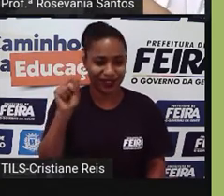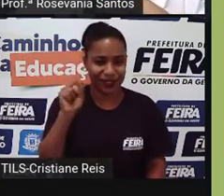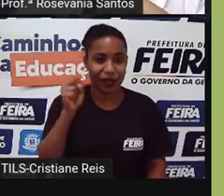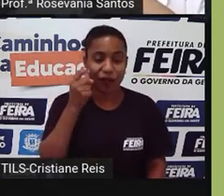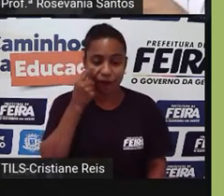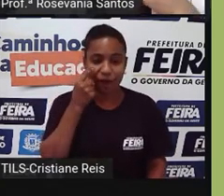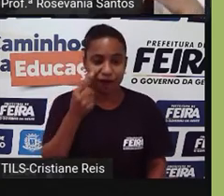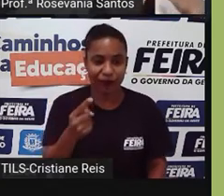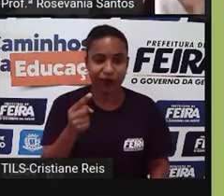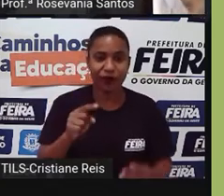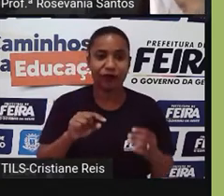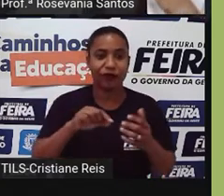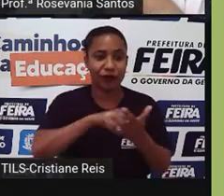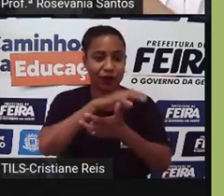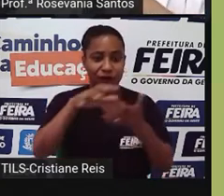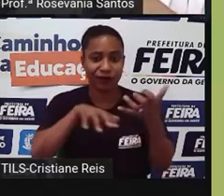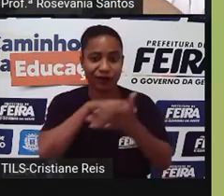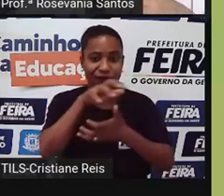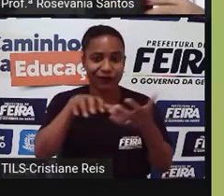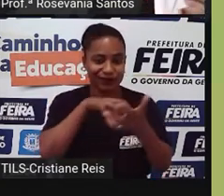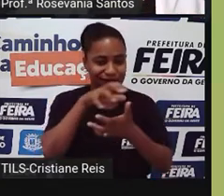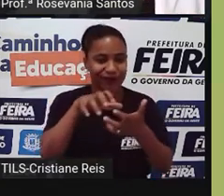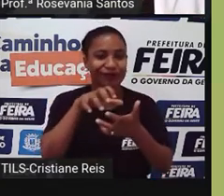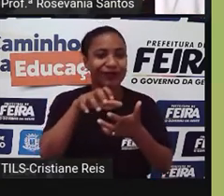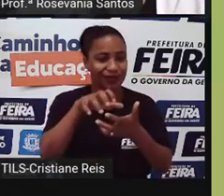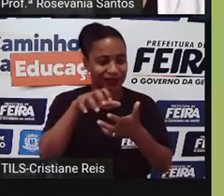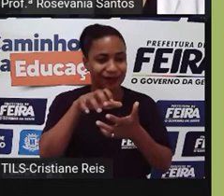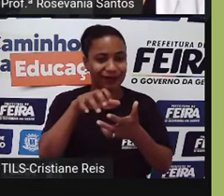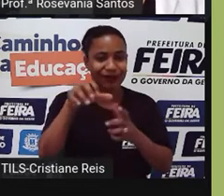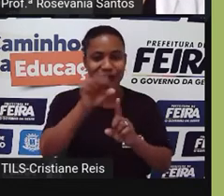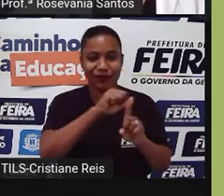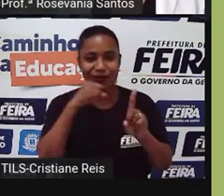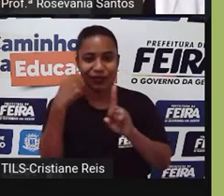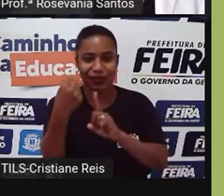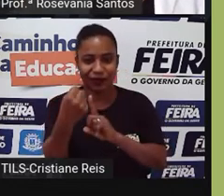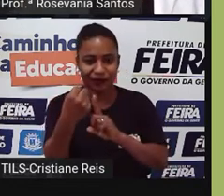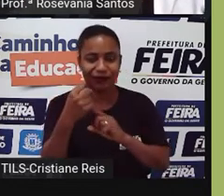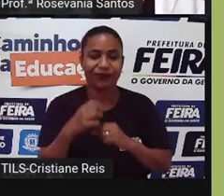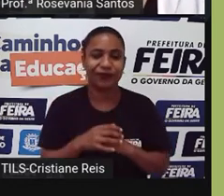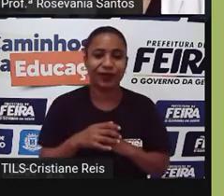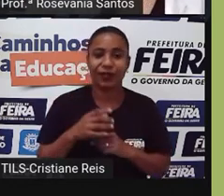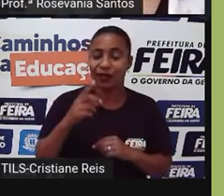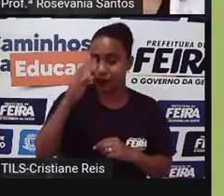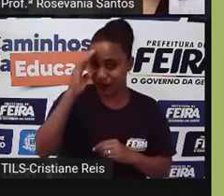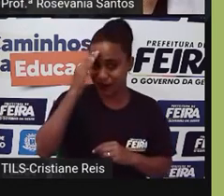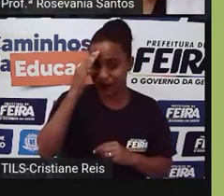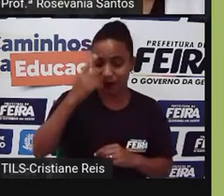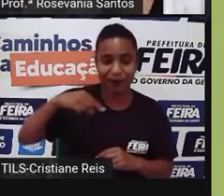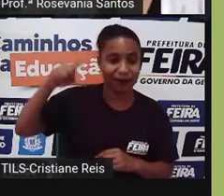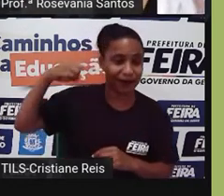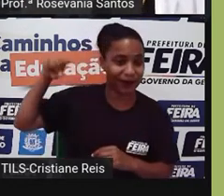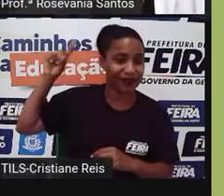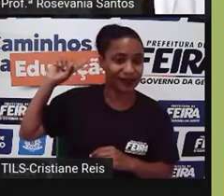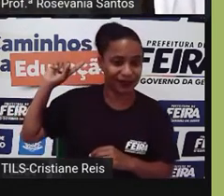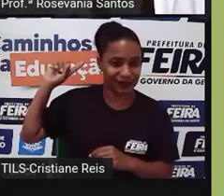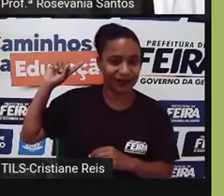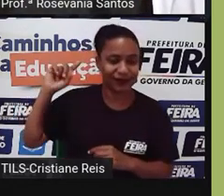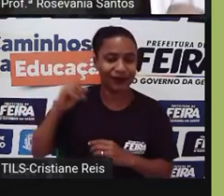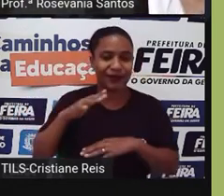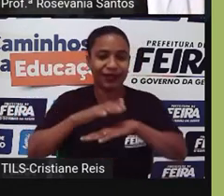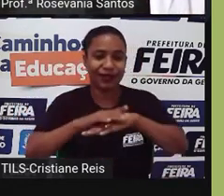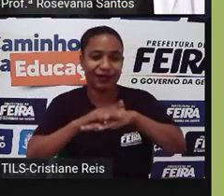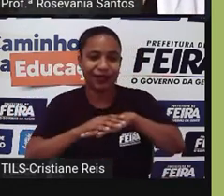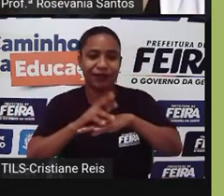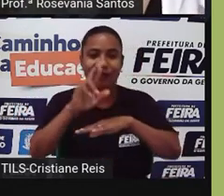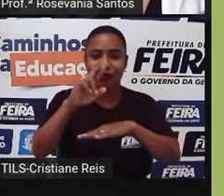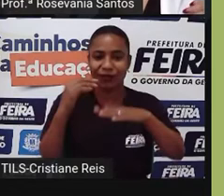revolução social liderada, né, por Buchevique. Só para a gente entender, durante muito tempo teve o poder, né, na mão dos donos